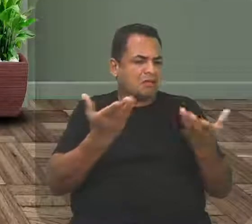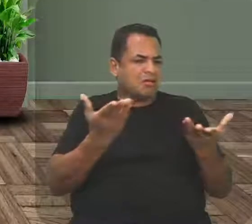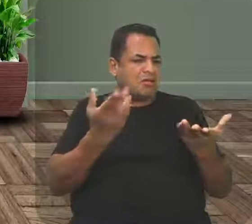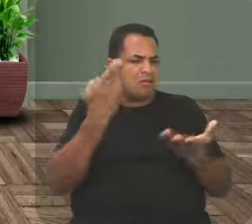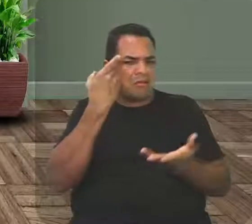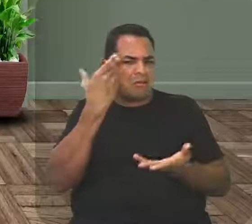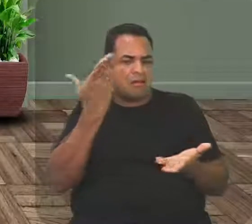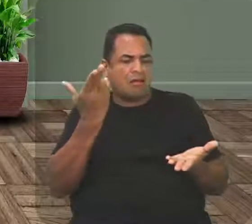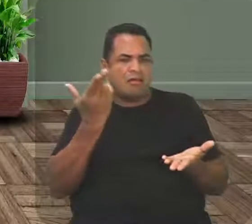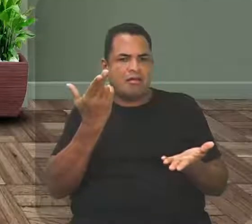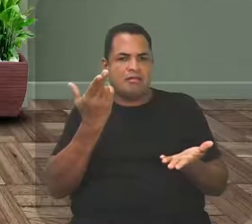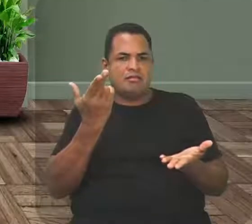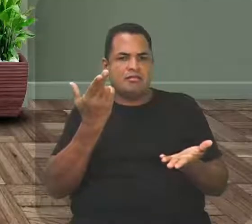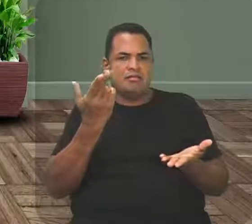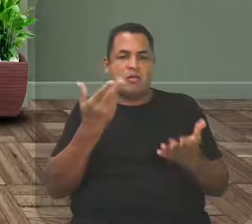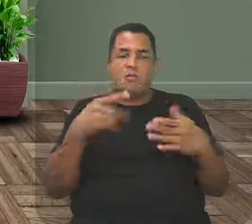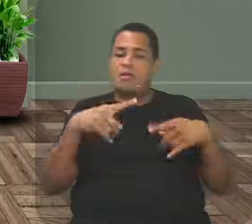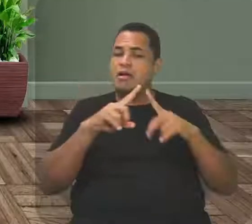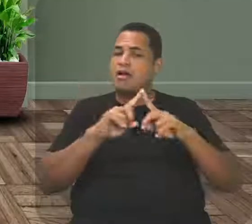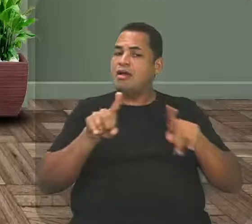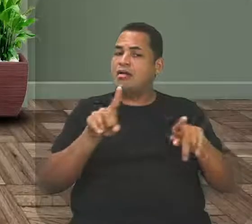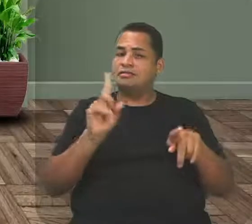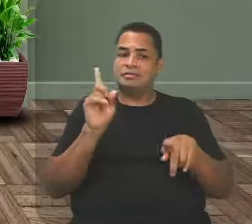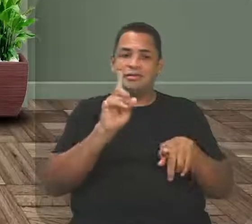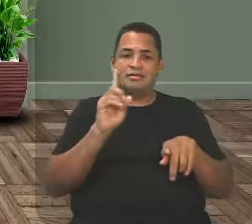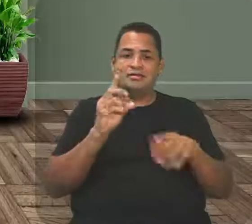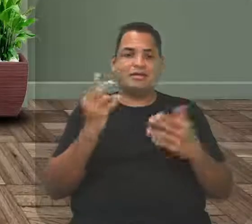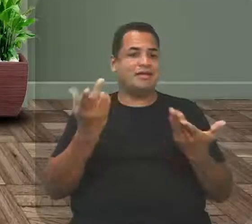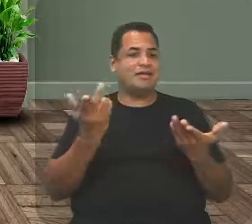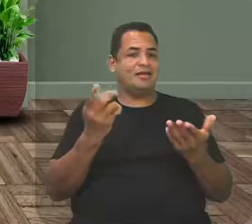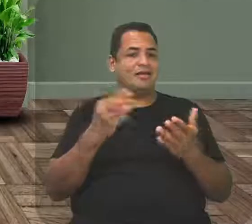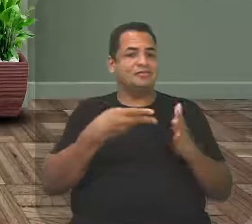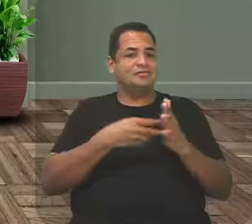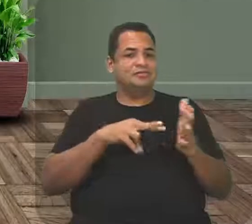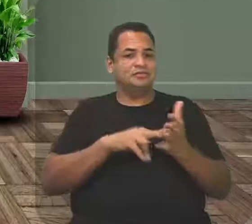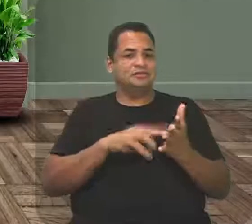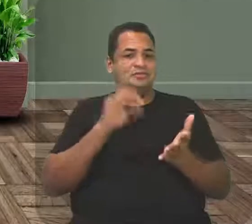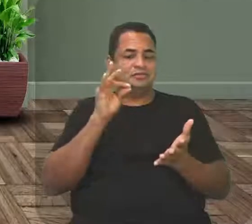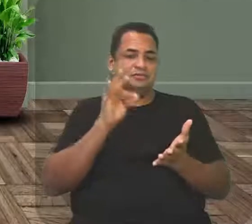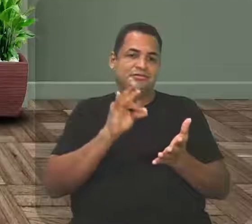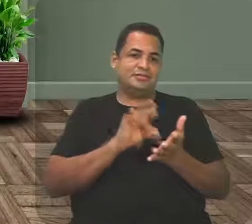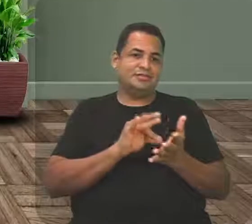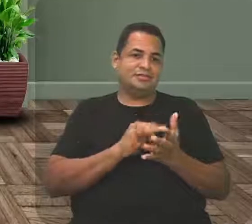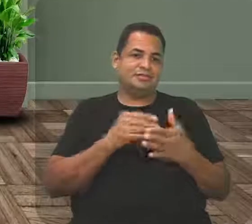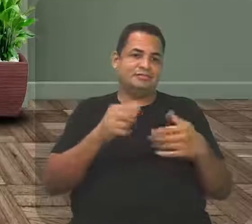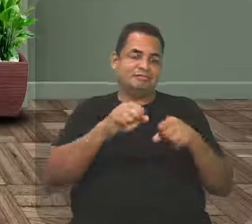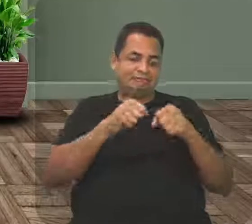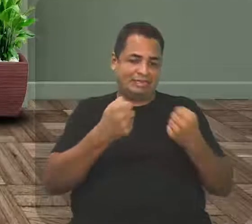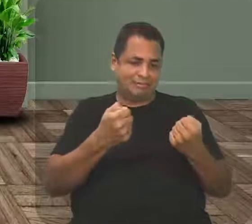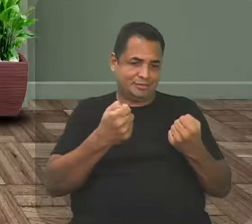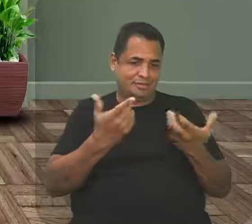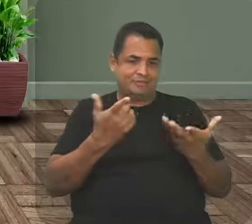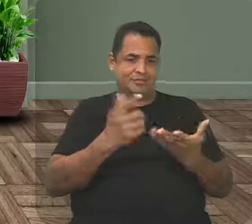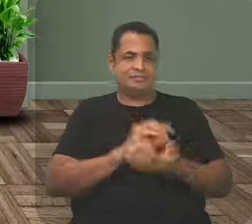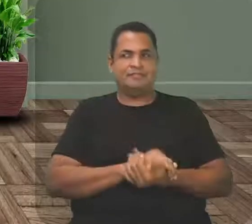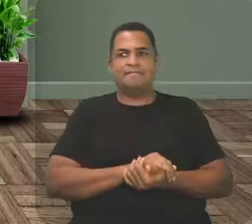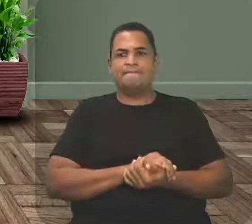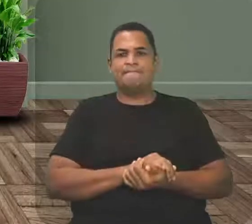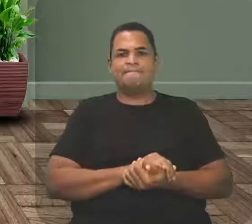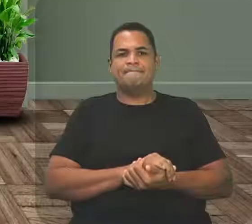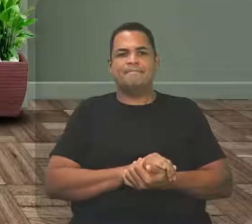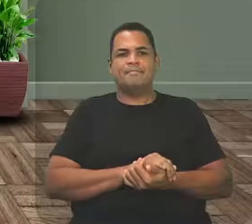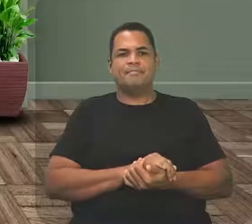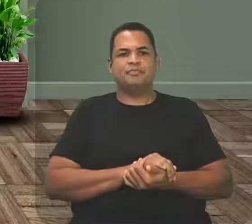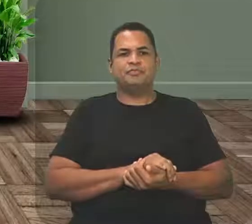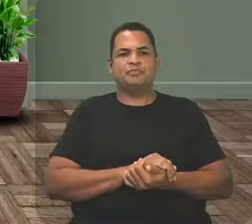já dissemos que era um sentido real. Por isso, ele pegou um graveto lá e... Quebrou. Quebrou. Ou seja, um